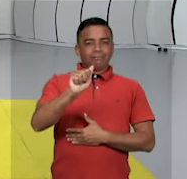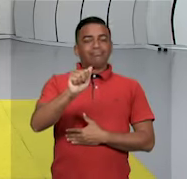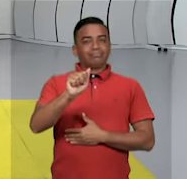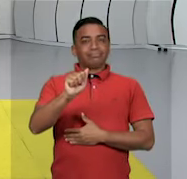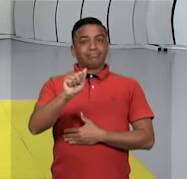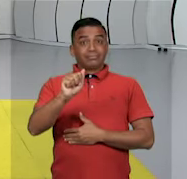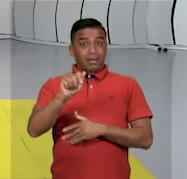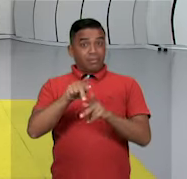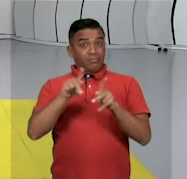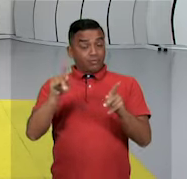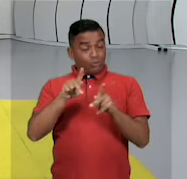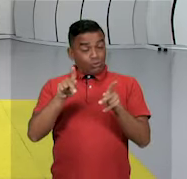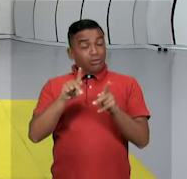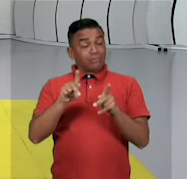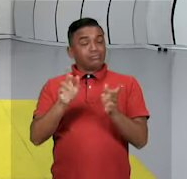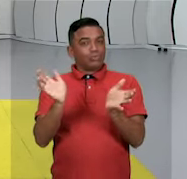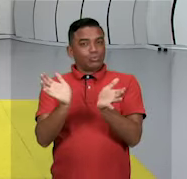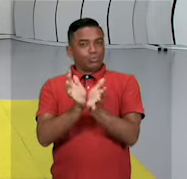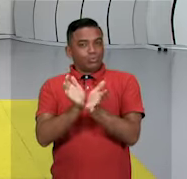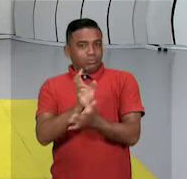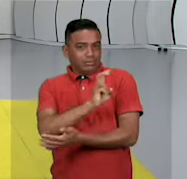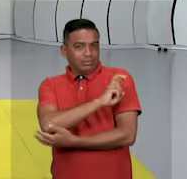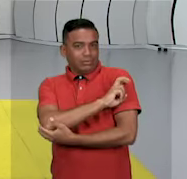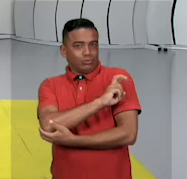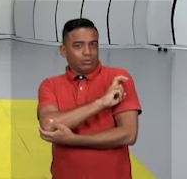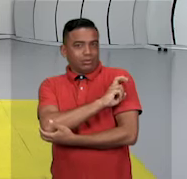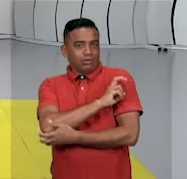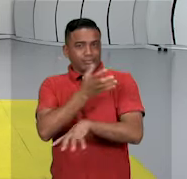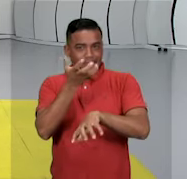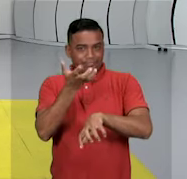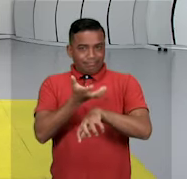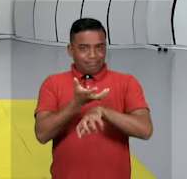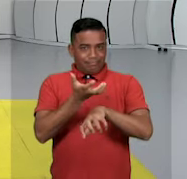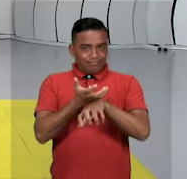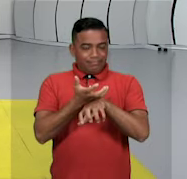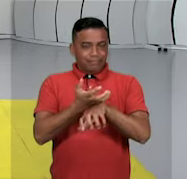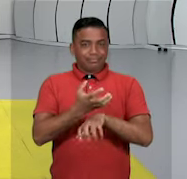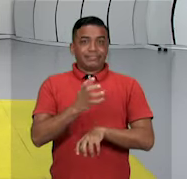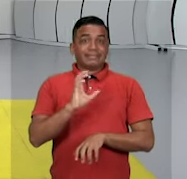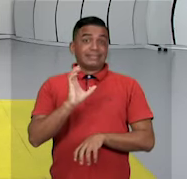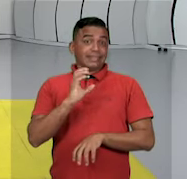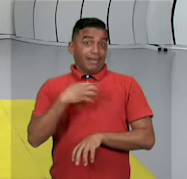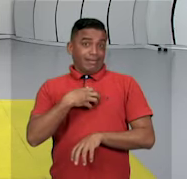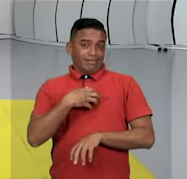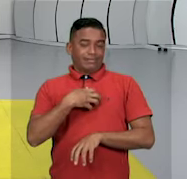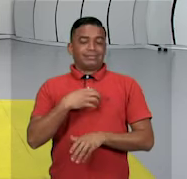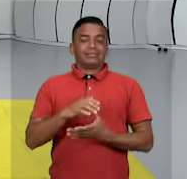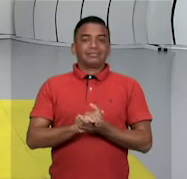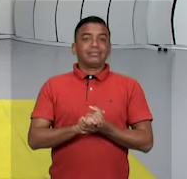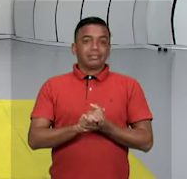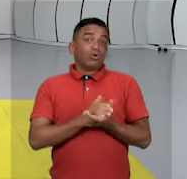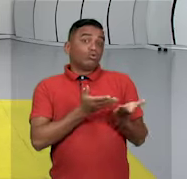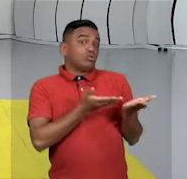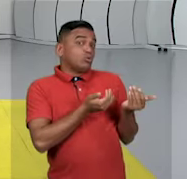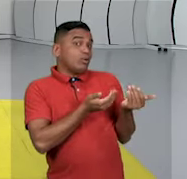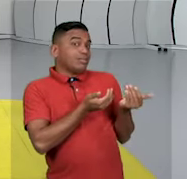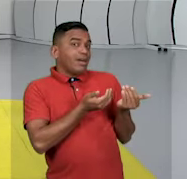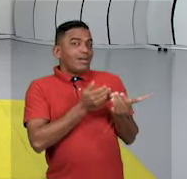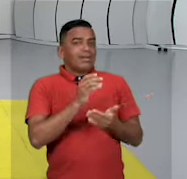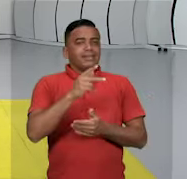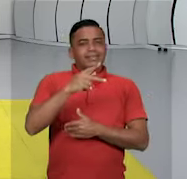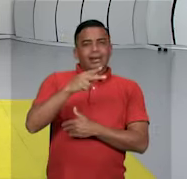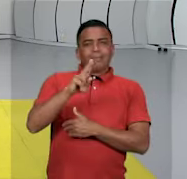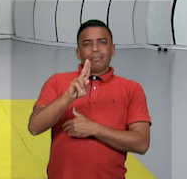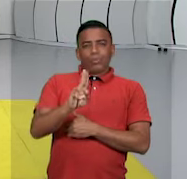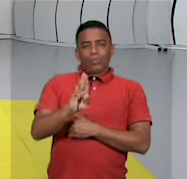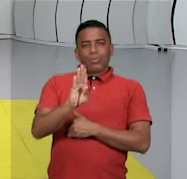do quinto ano de Ciências. Hoje nós vamos falar de adolescência e puberdade. Vamos ver qual a habilidade essa